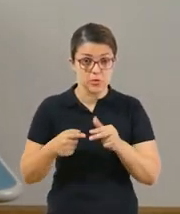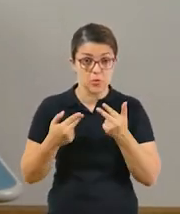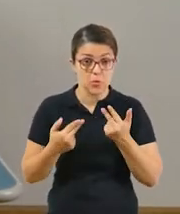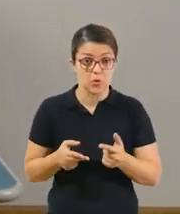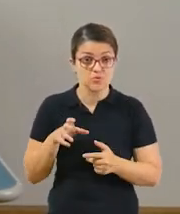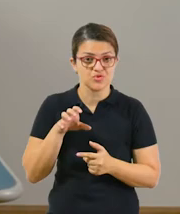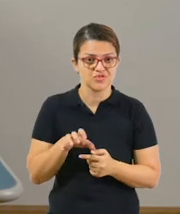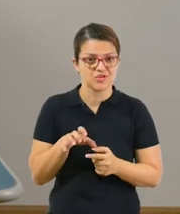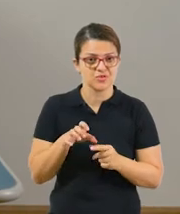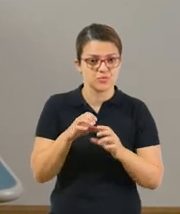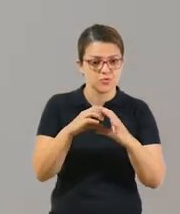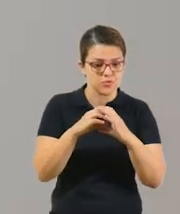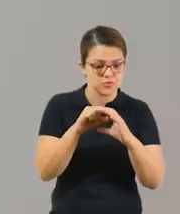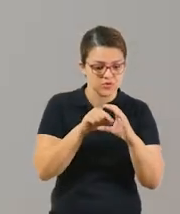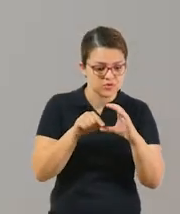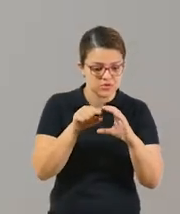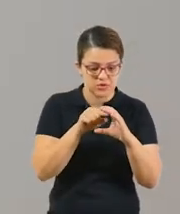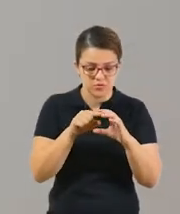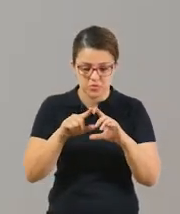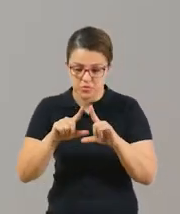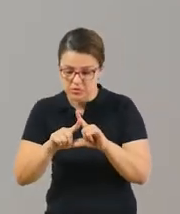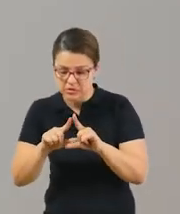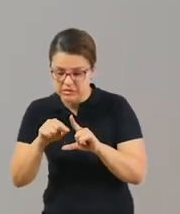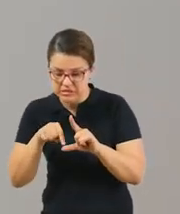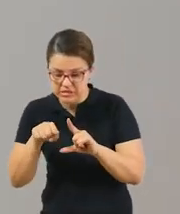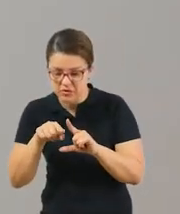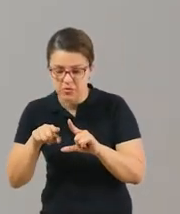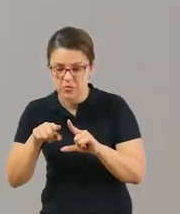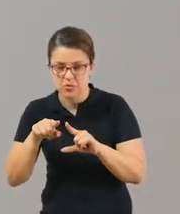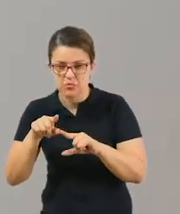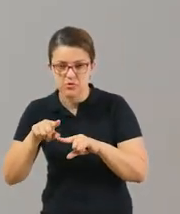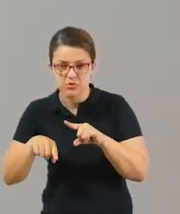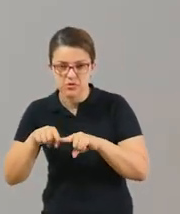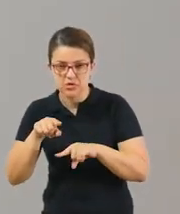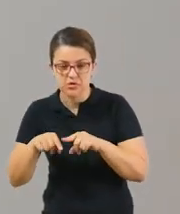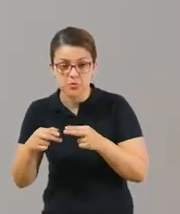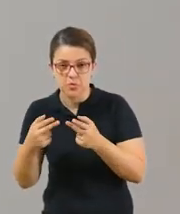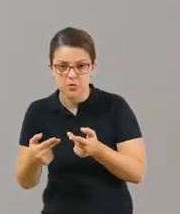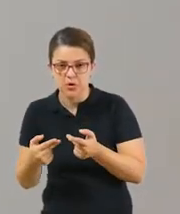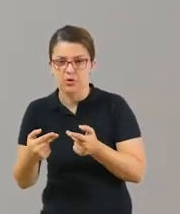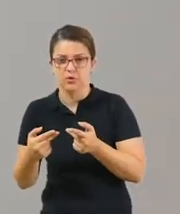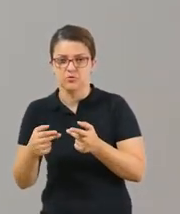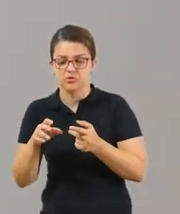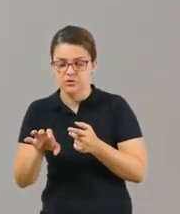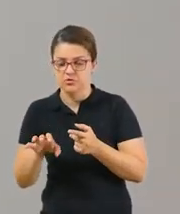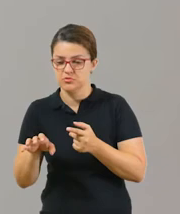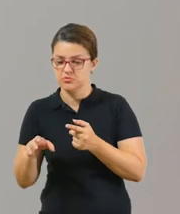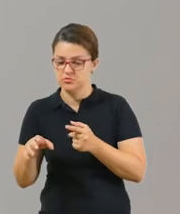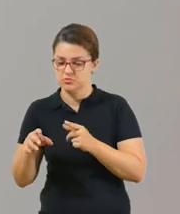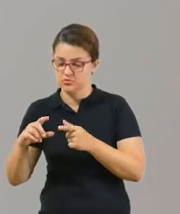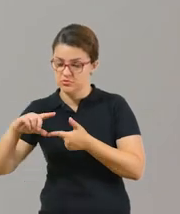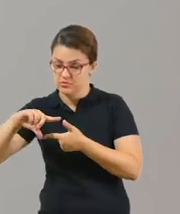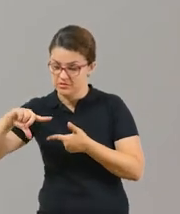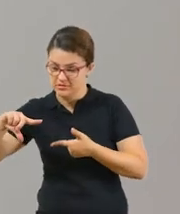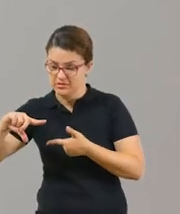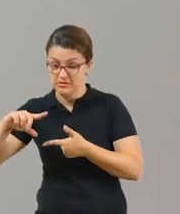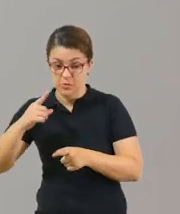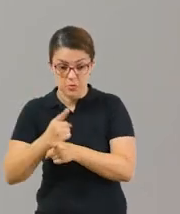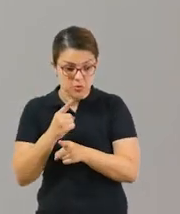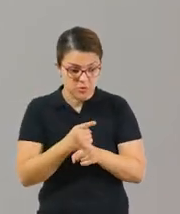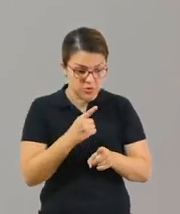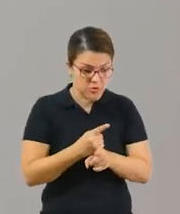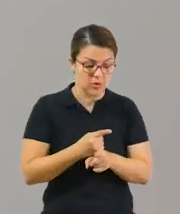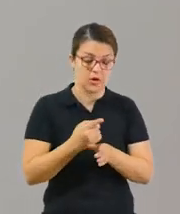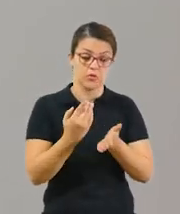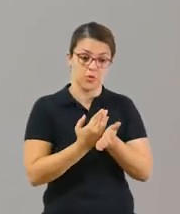aquela forma geométrica. Encontrem esses objetos e, se possível, registra no caderno com um desenho bem bonito,